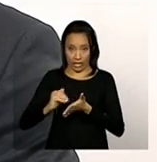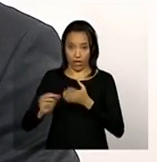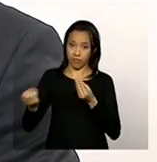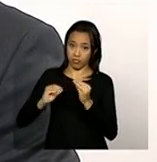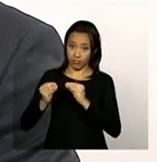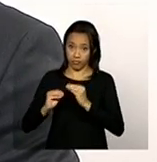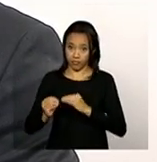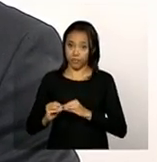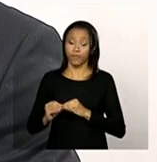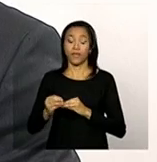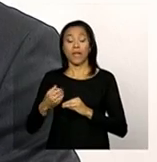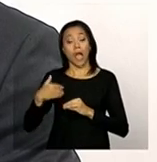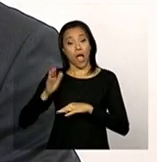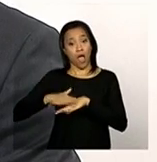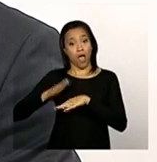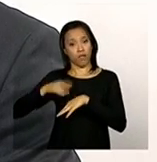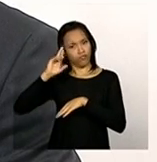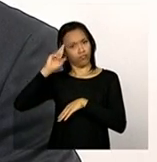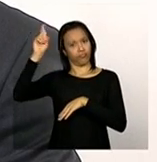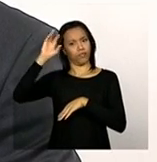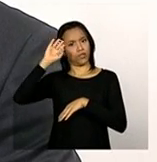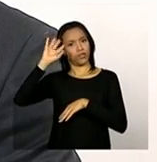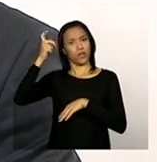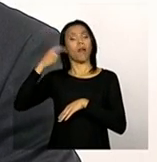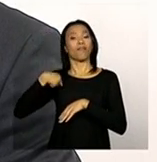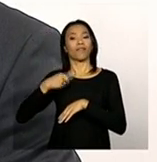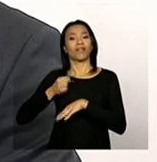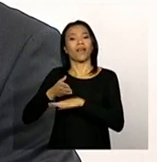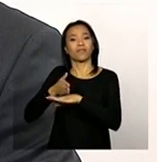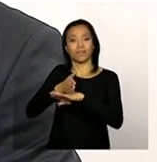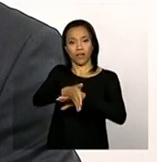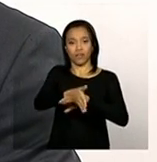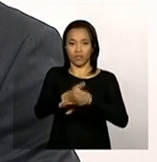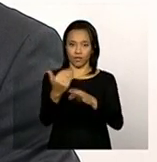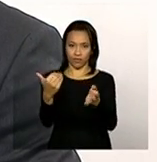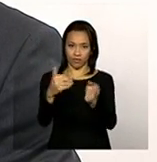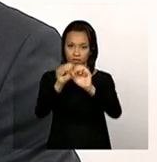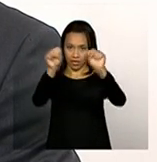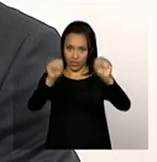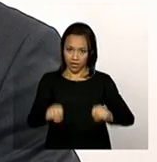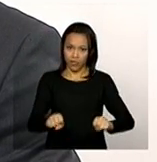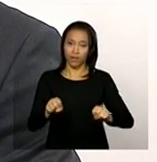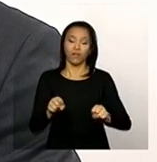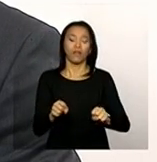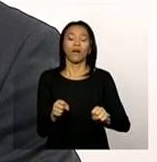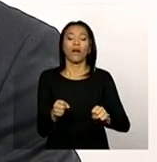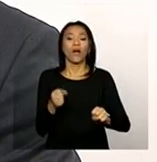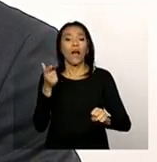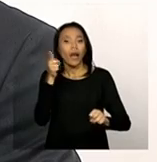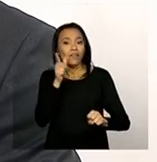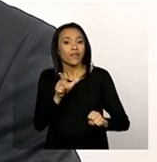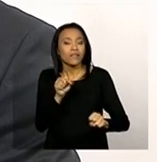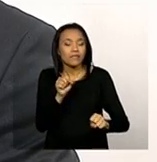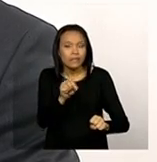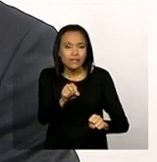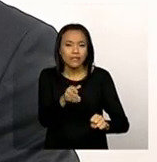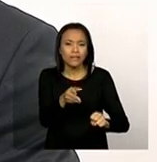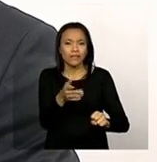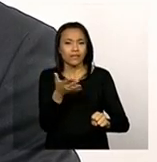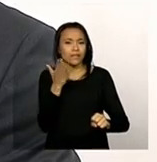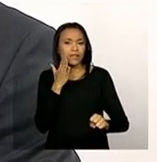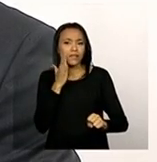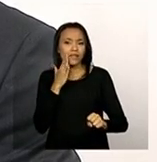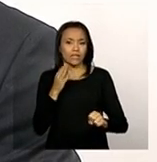administrador titular e adjunto vão ter acesso aos sistemas e eles vão poder delegar o acesso aos sistemas a determinados